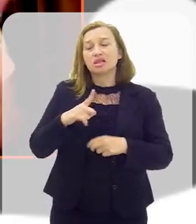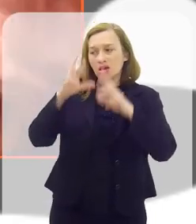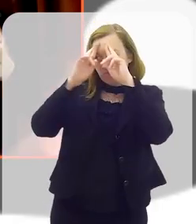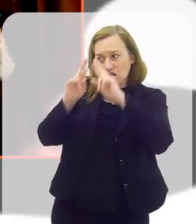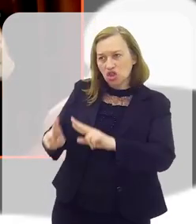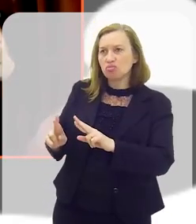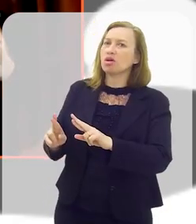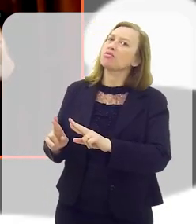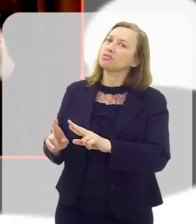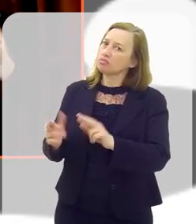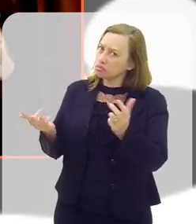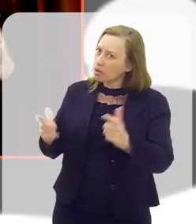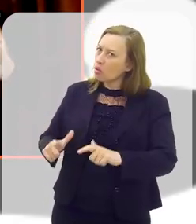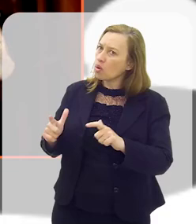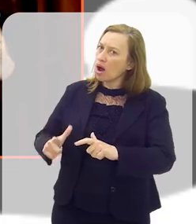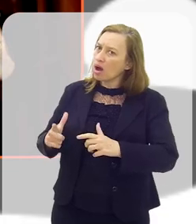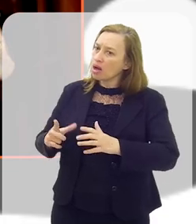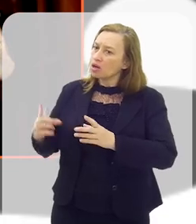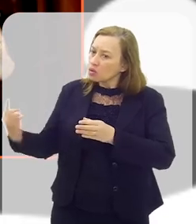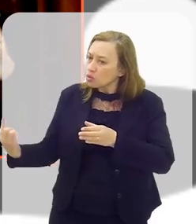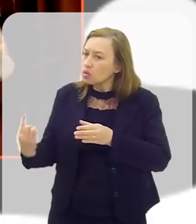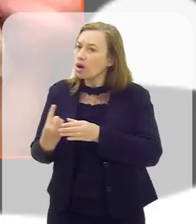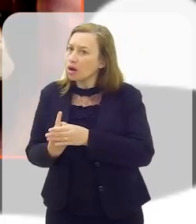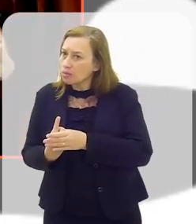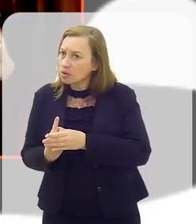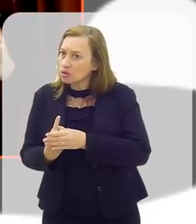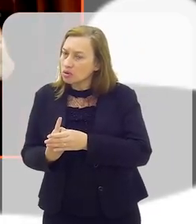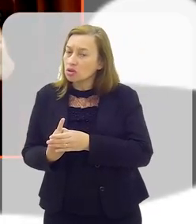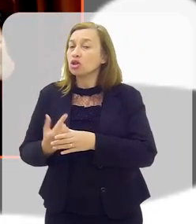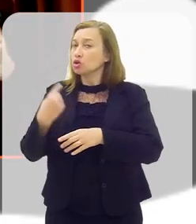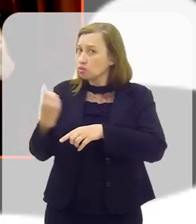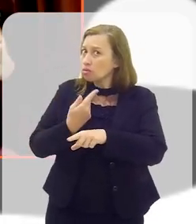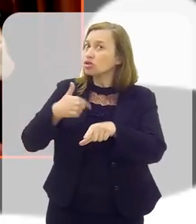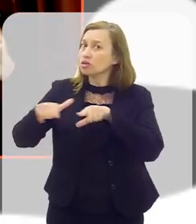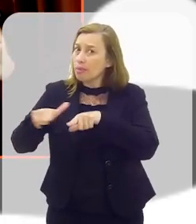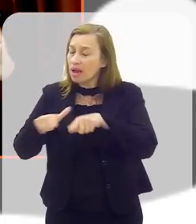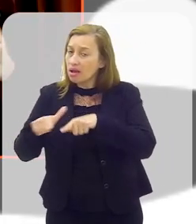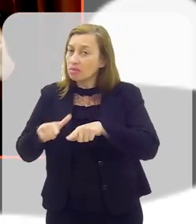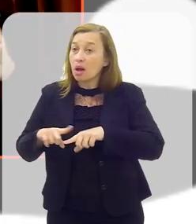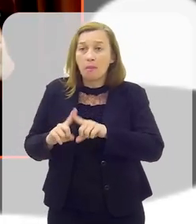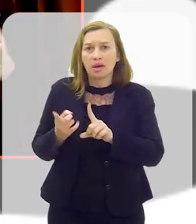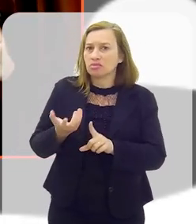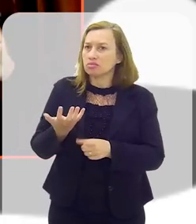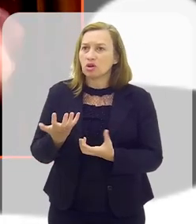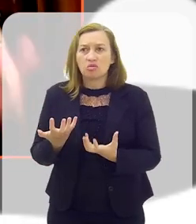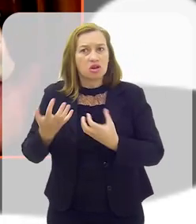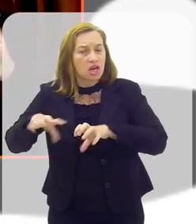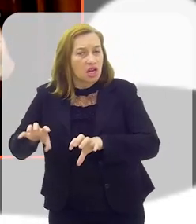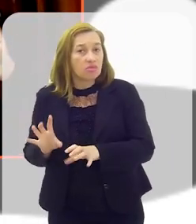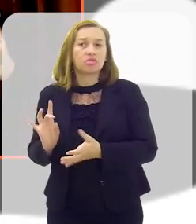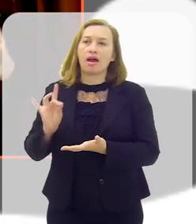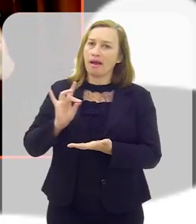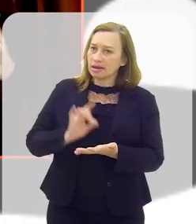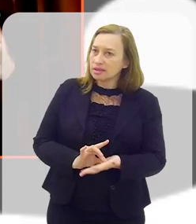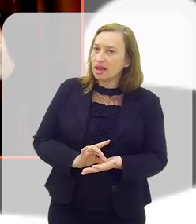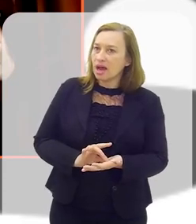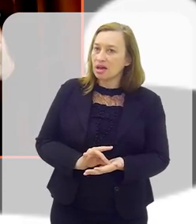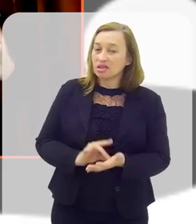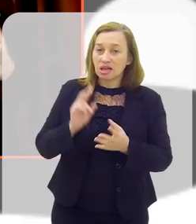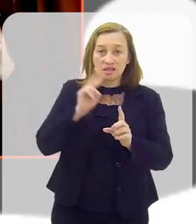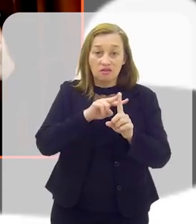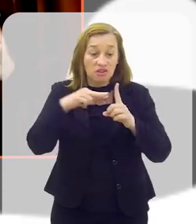um pouco de respeito pelo lugar que nos acolhe, pelo lugar onde nós estamos trabalhando. Mas nós não queremos ter, na realidade,